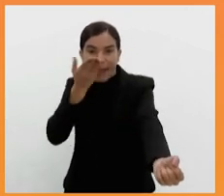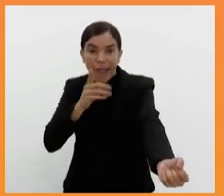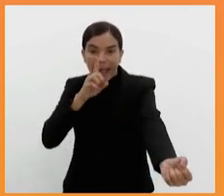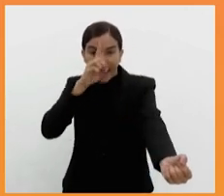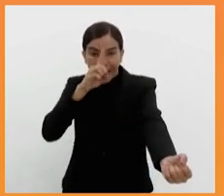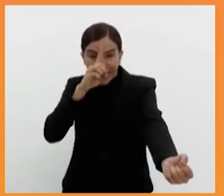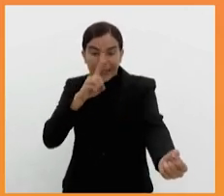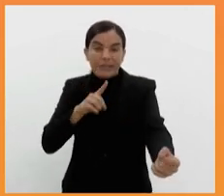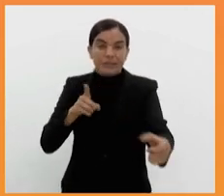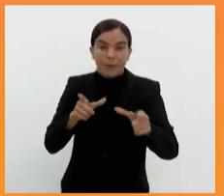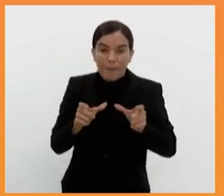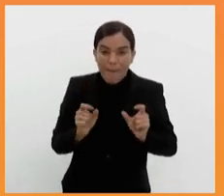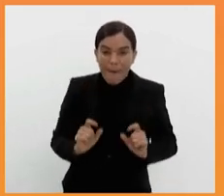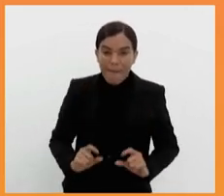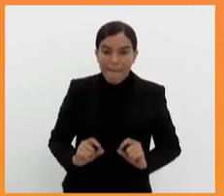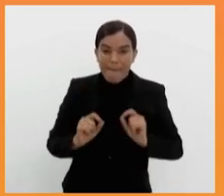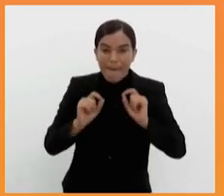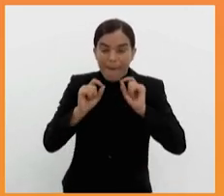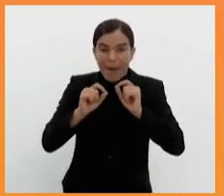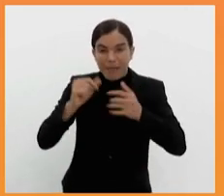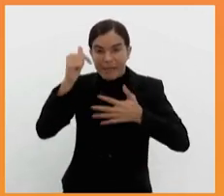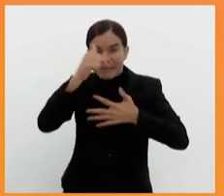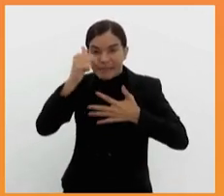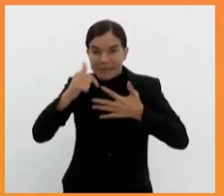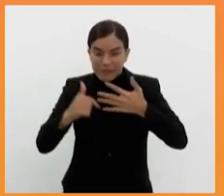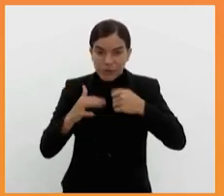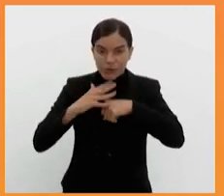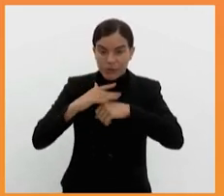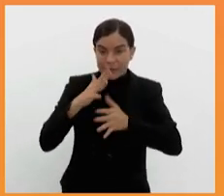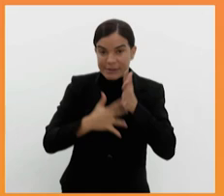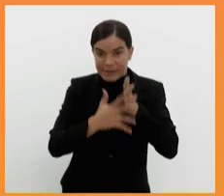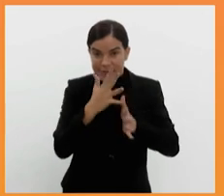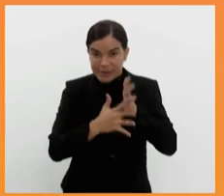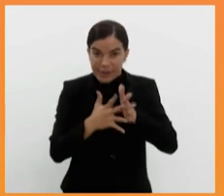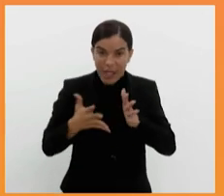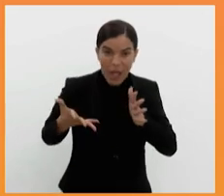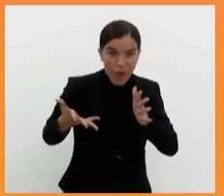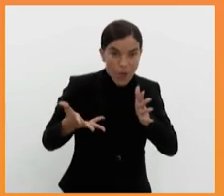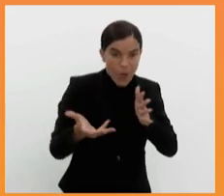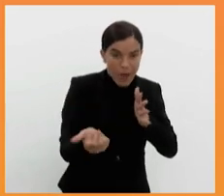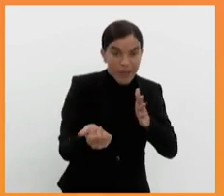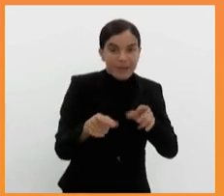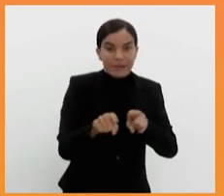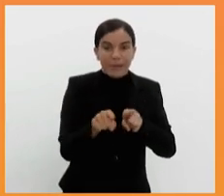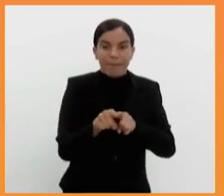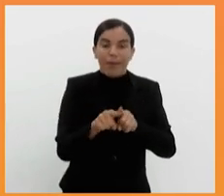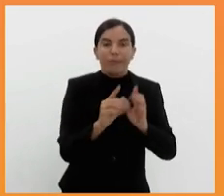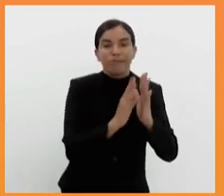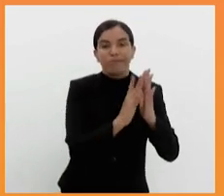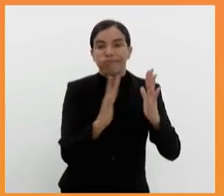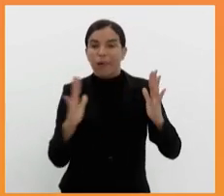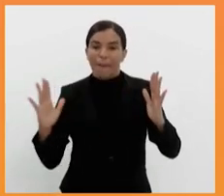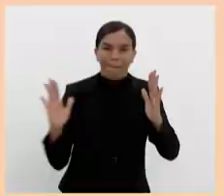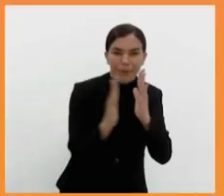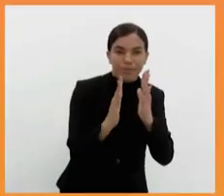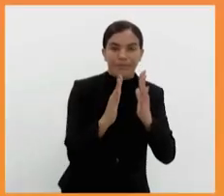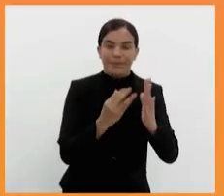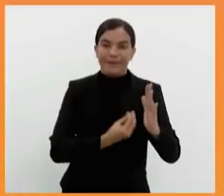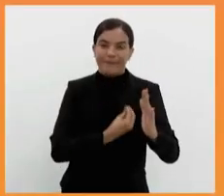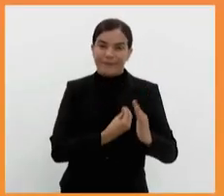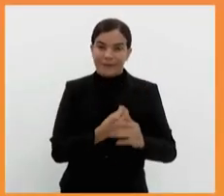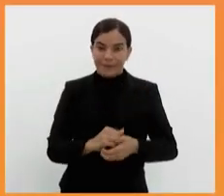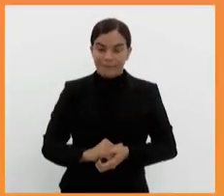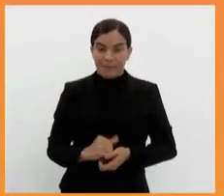aumentado de câncer, entre outras, que interferem na qualidade e no tempo de vida dessas pessoas. A